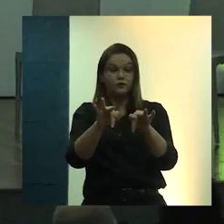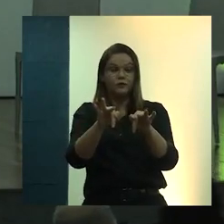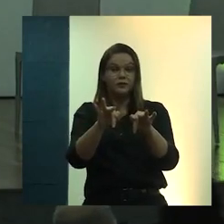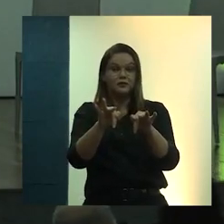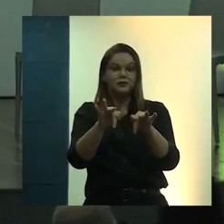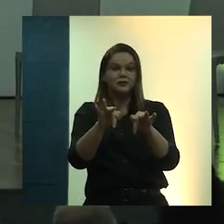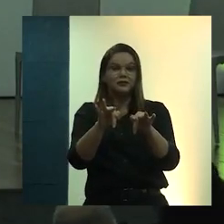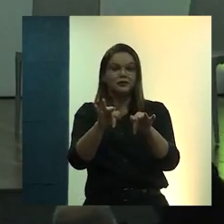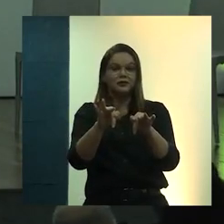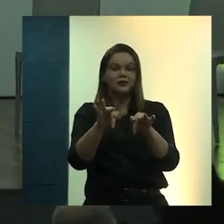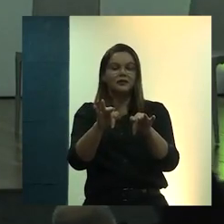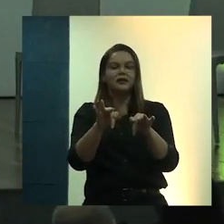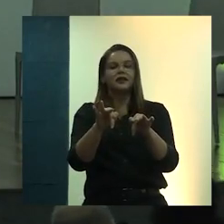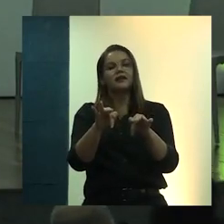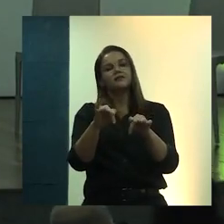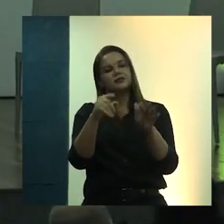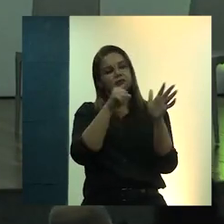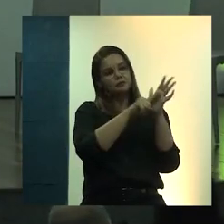parte da nossa tarde.